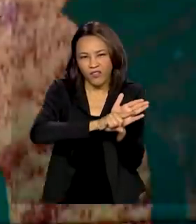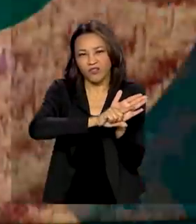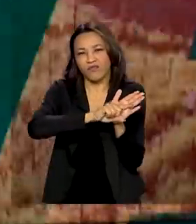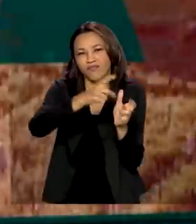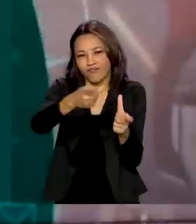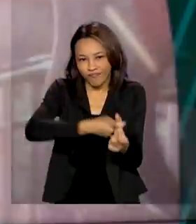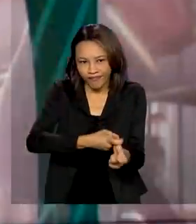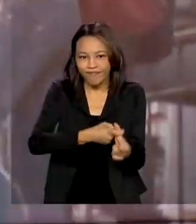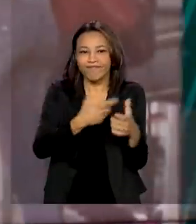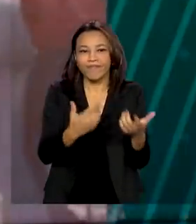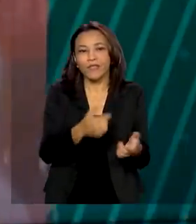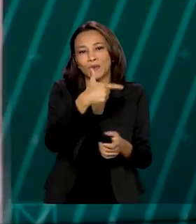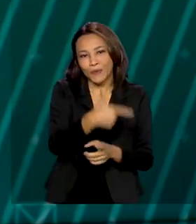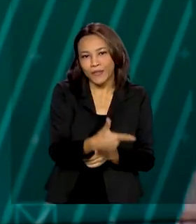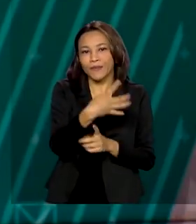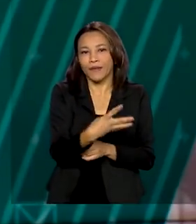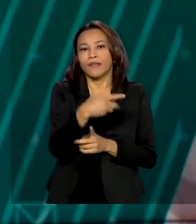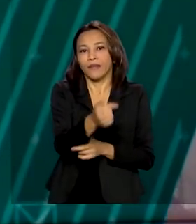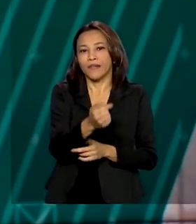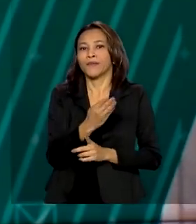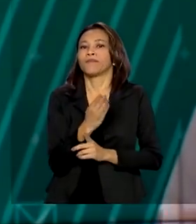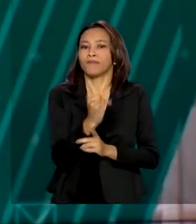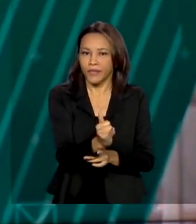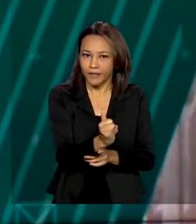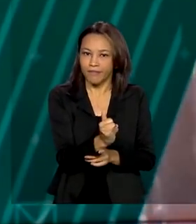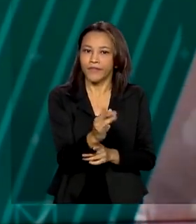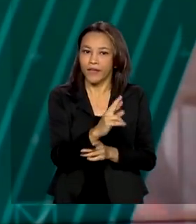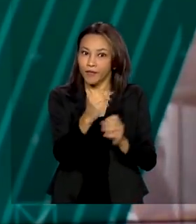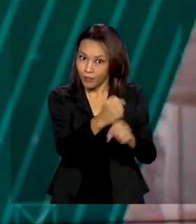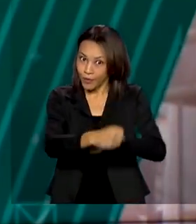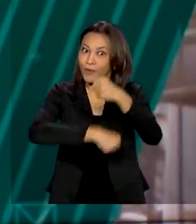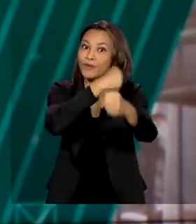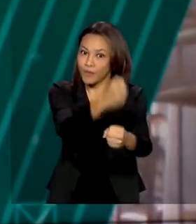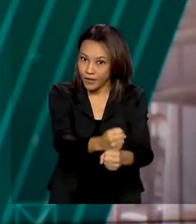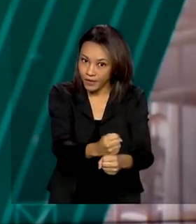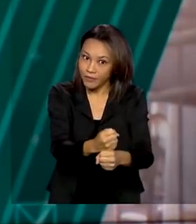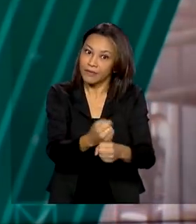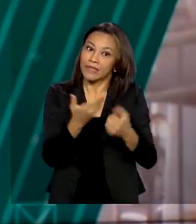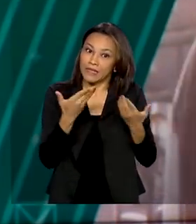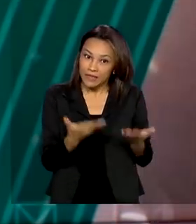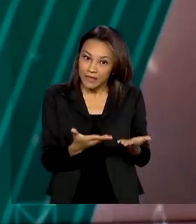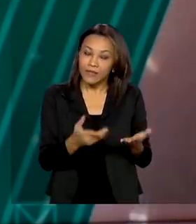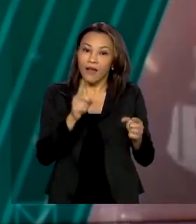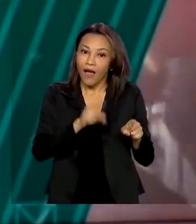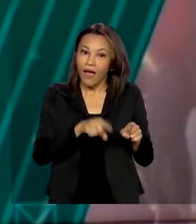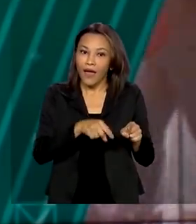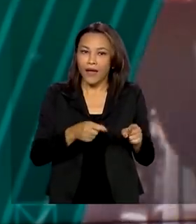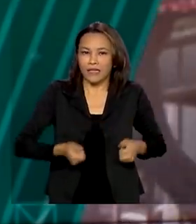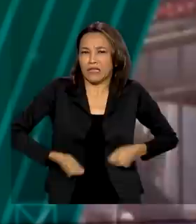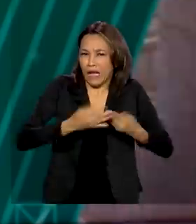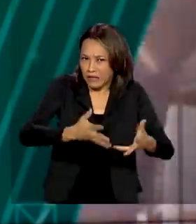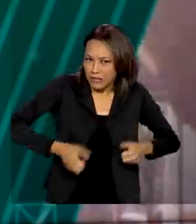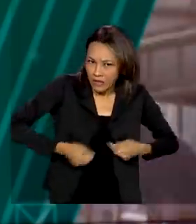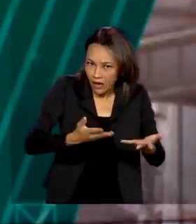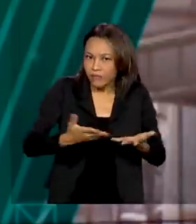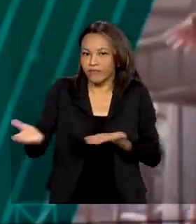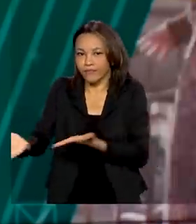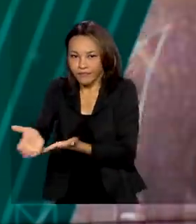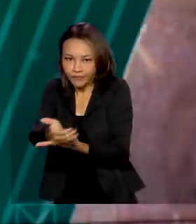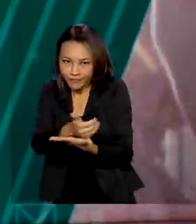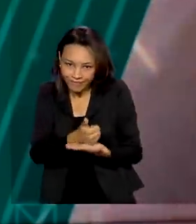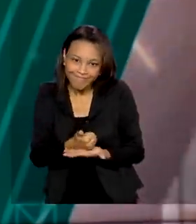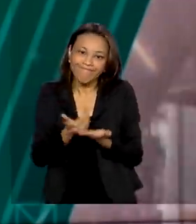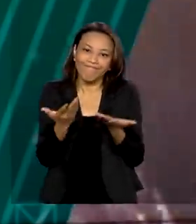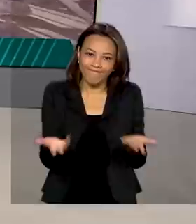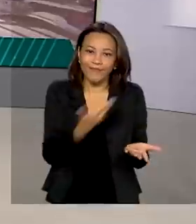a R 247 bilhões no ano que vem. Isso considerando a diferença entre despesas e receitas do governo